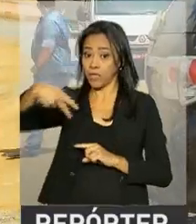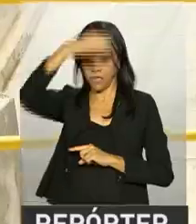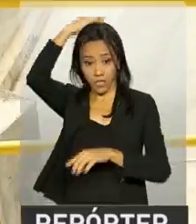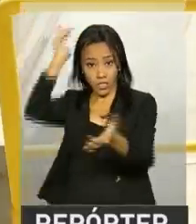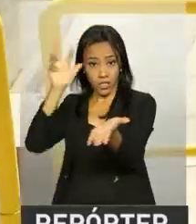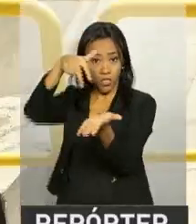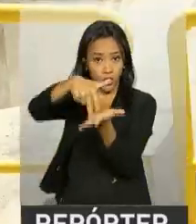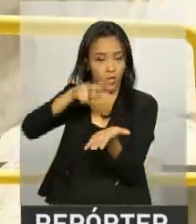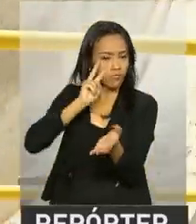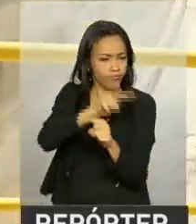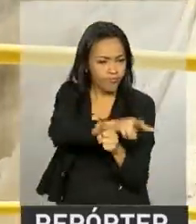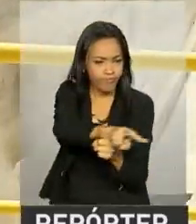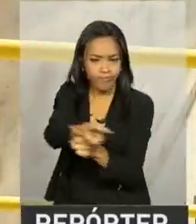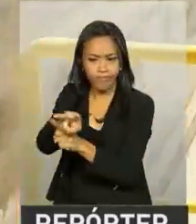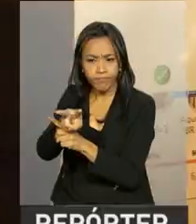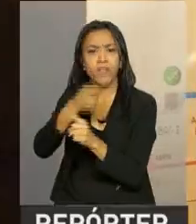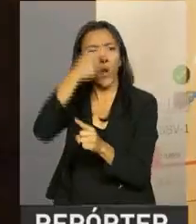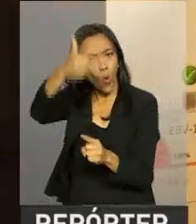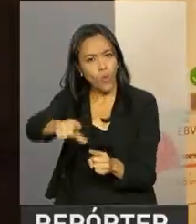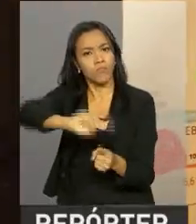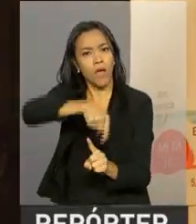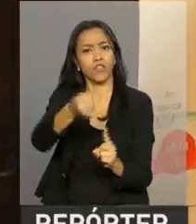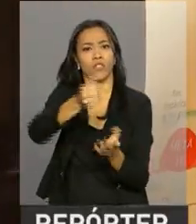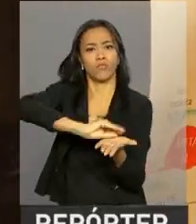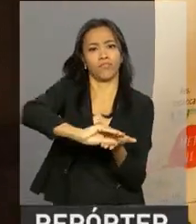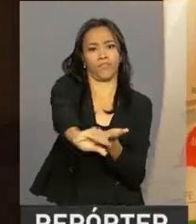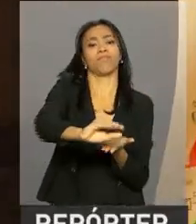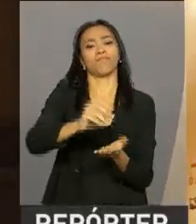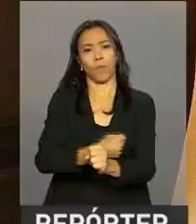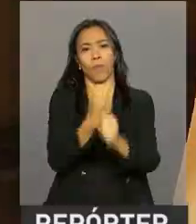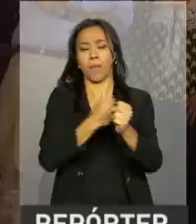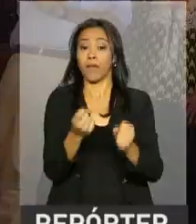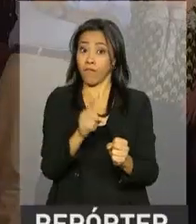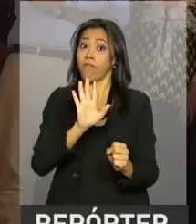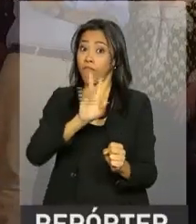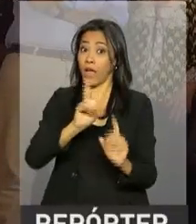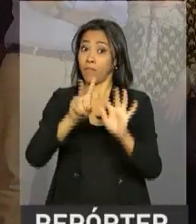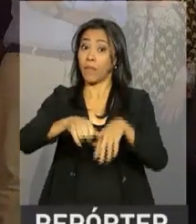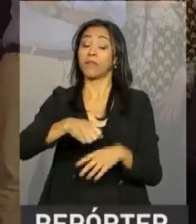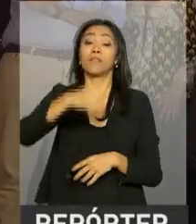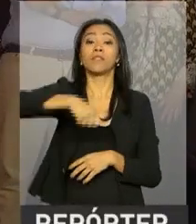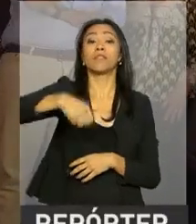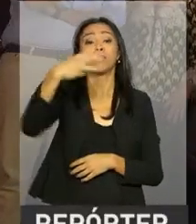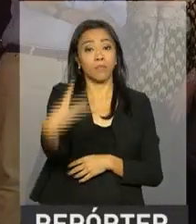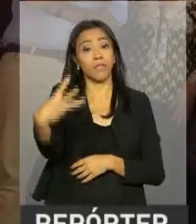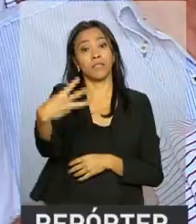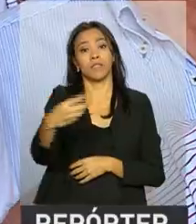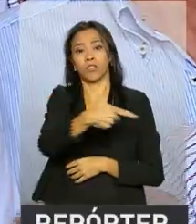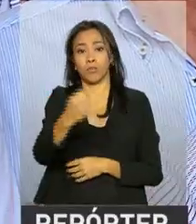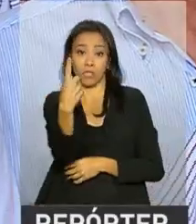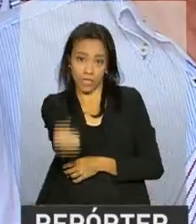obras e anunciou a retomada de investimentos. O eixo leste deve ser concluído no primeiro trimestre de 2017.